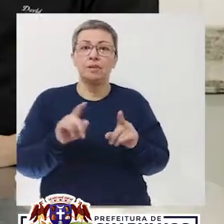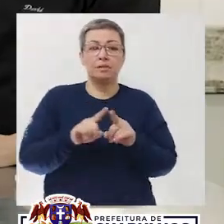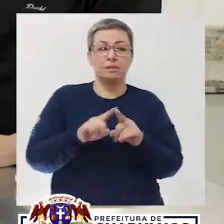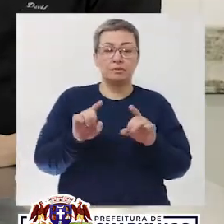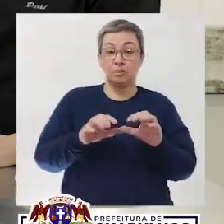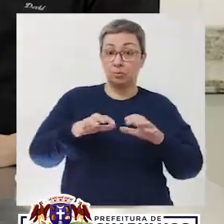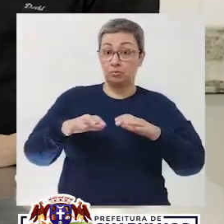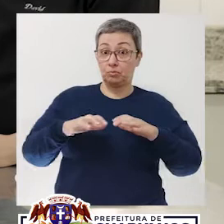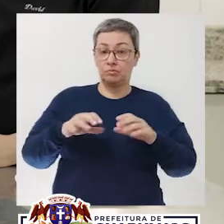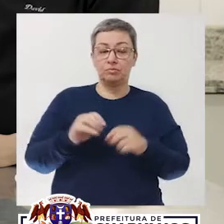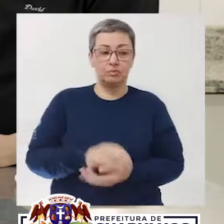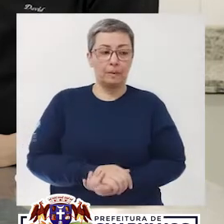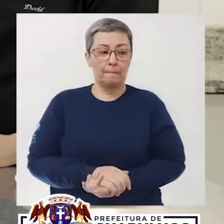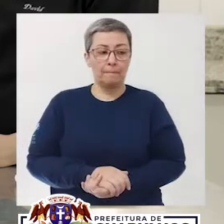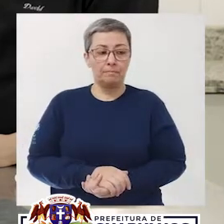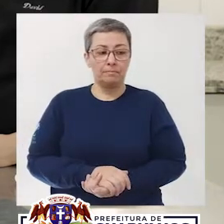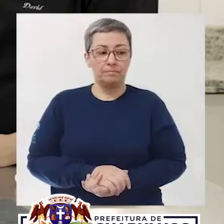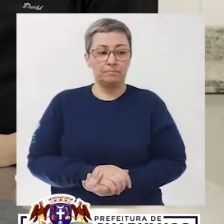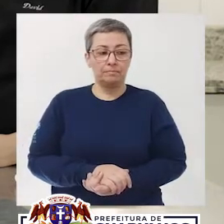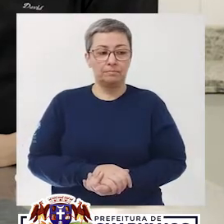nossa torta já está firme.